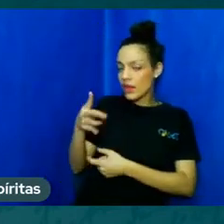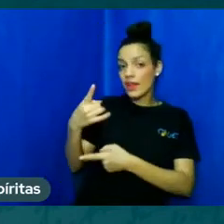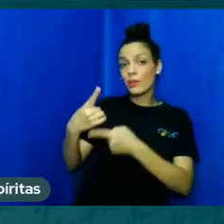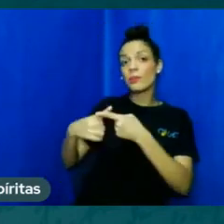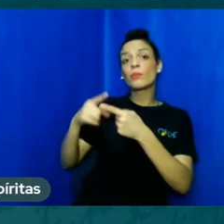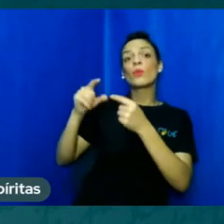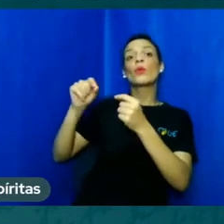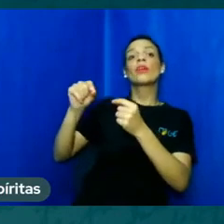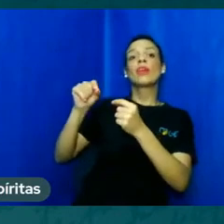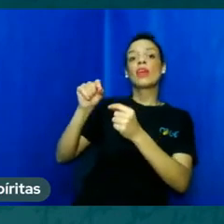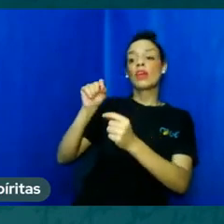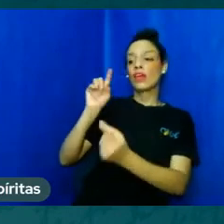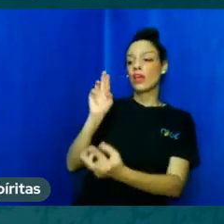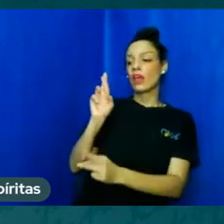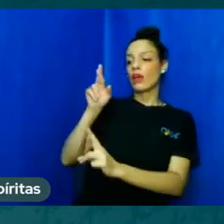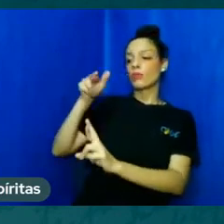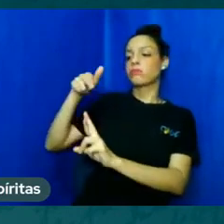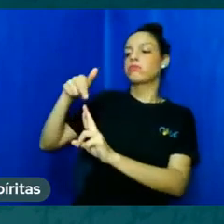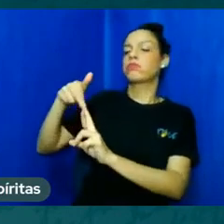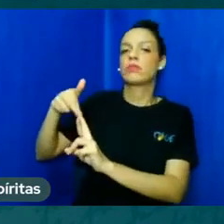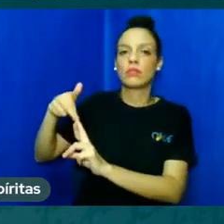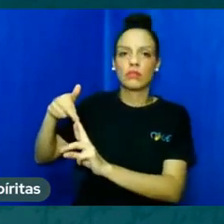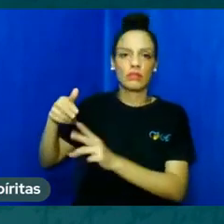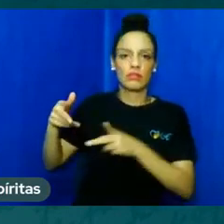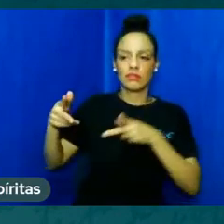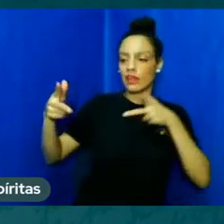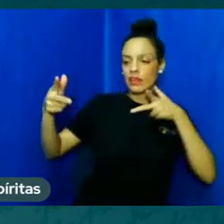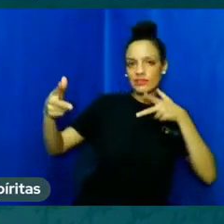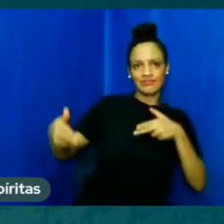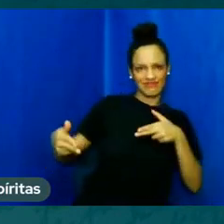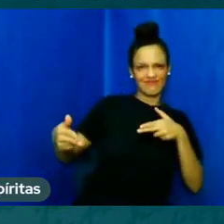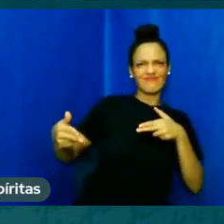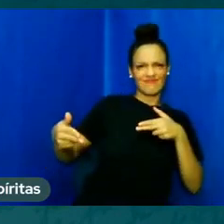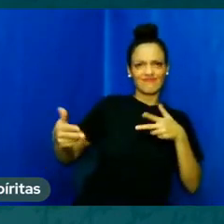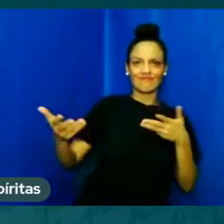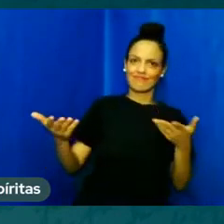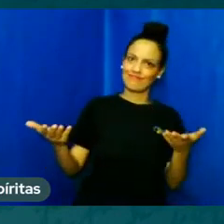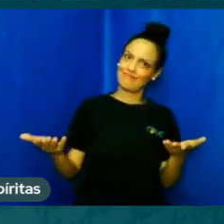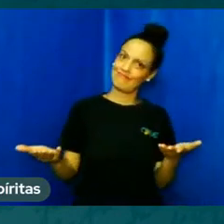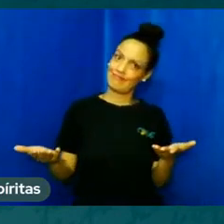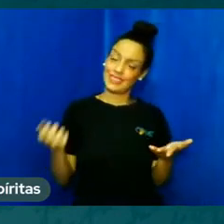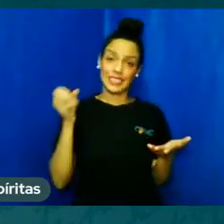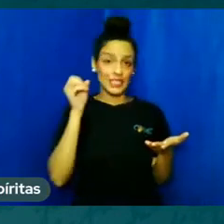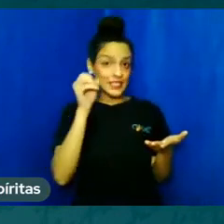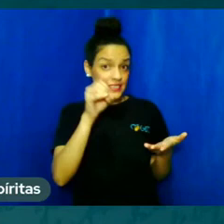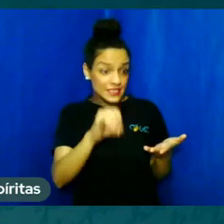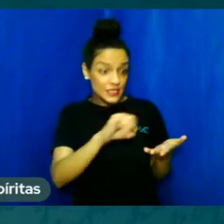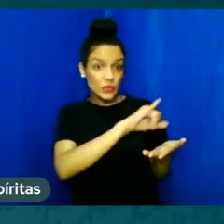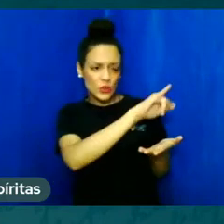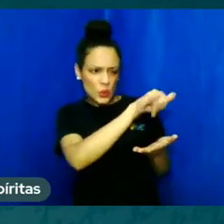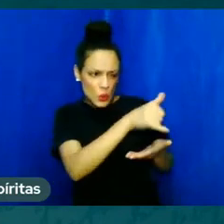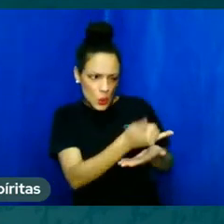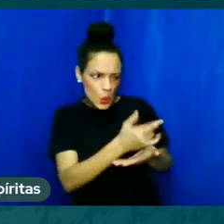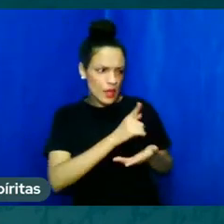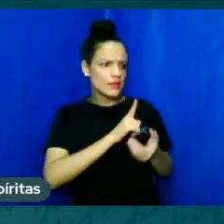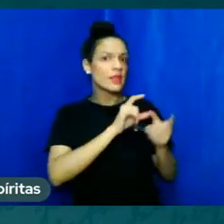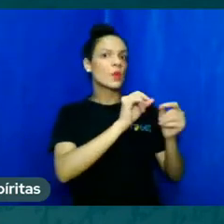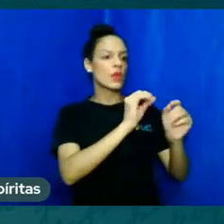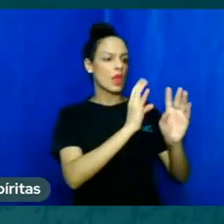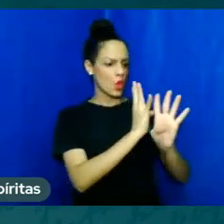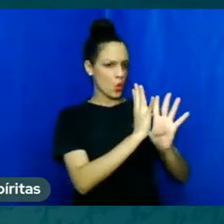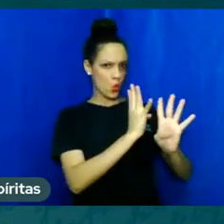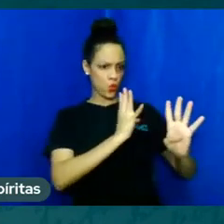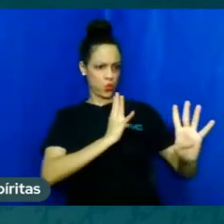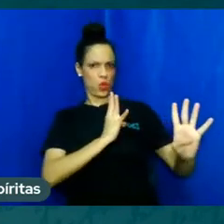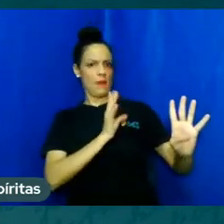vibração que eles. E aí a gente esquece que quando a gente tem oportunidade, gente vai lá e fura a fila, né?